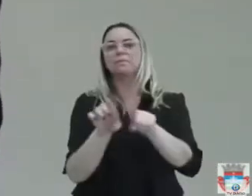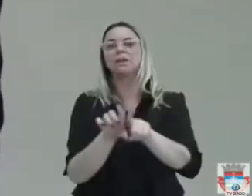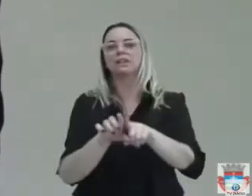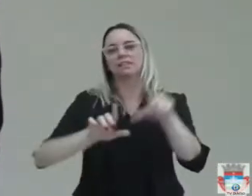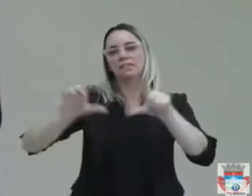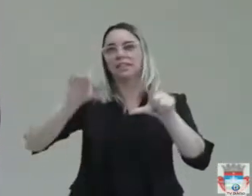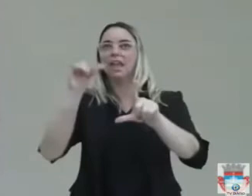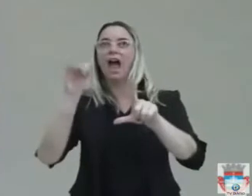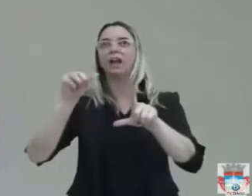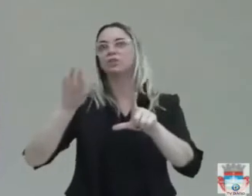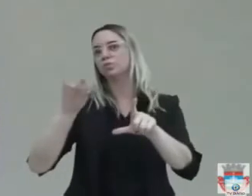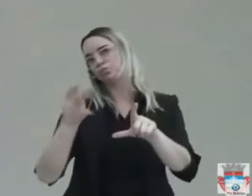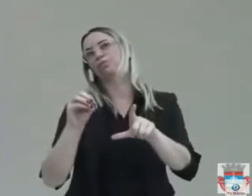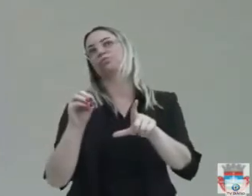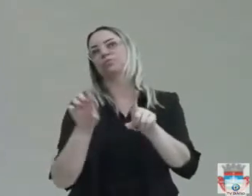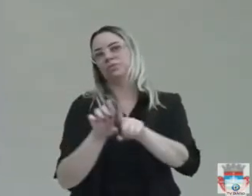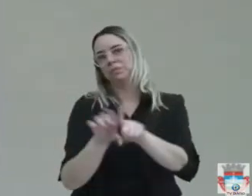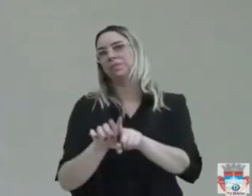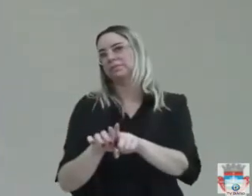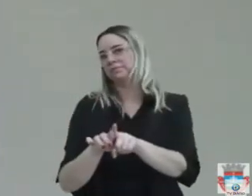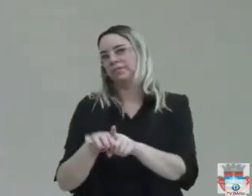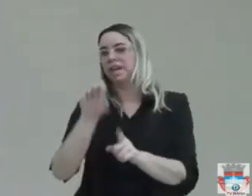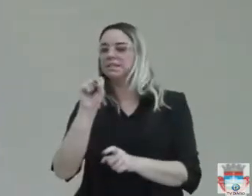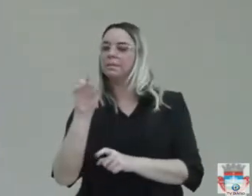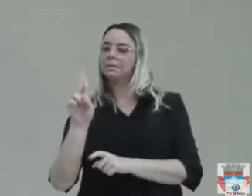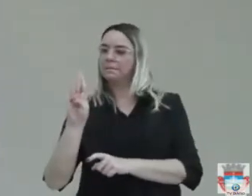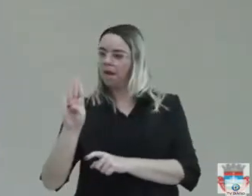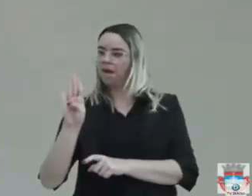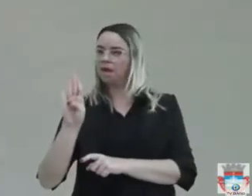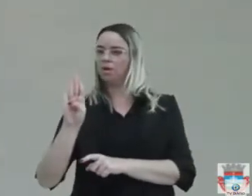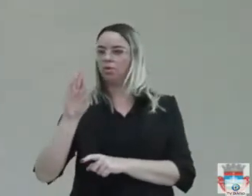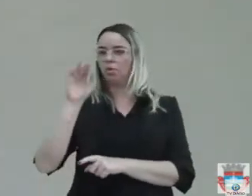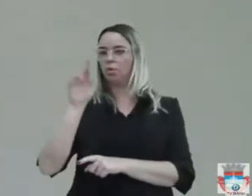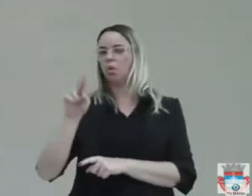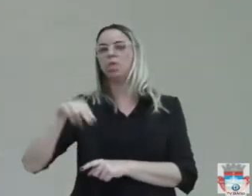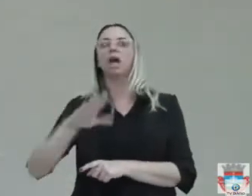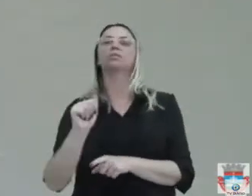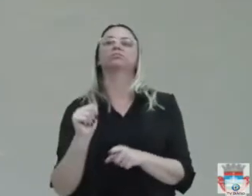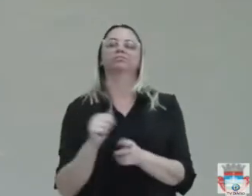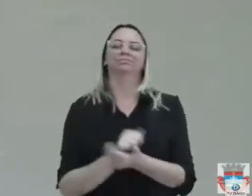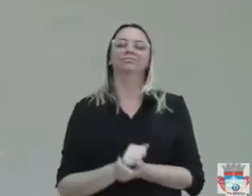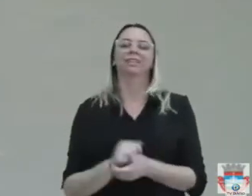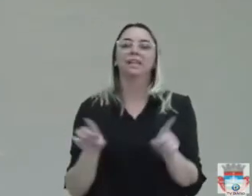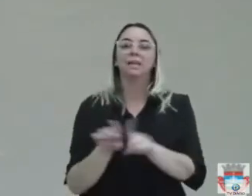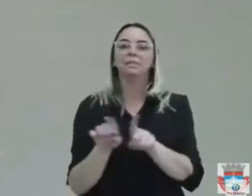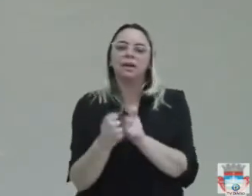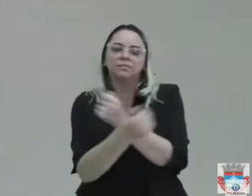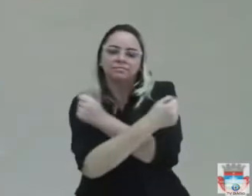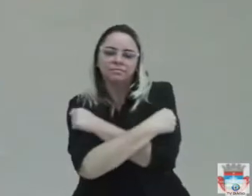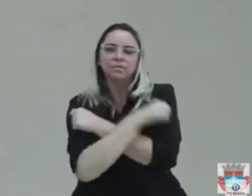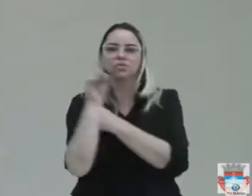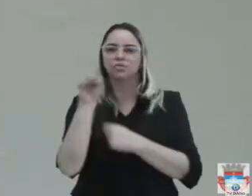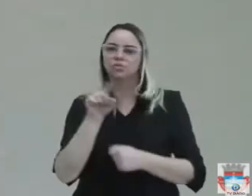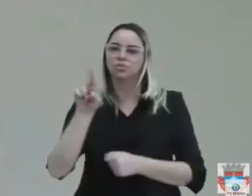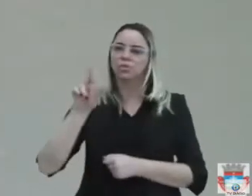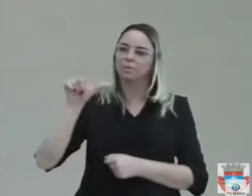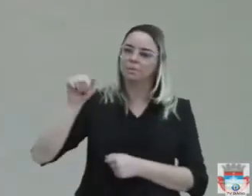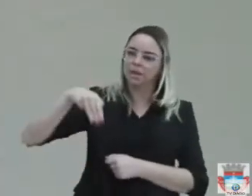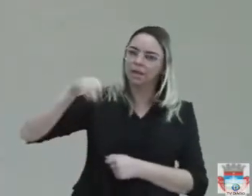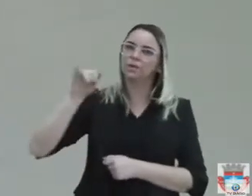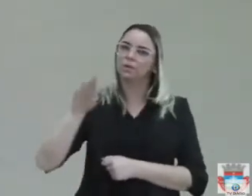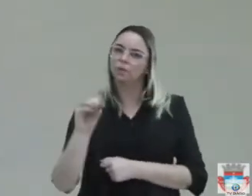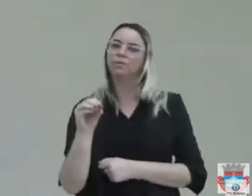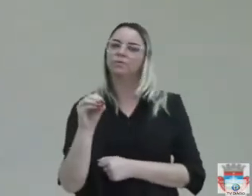Diário, TV SBUNA. Queria mandar um abraço ao nosso amigo Zumiro, lá do Parque de Exposição,